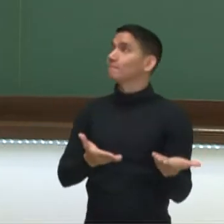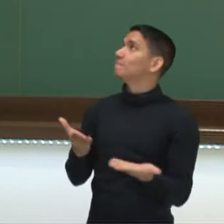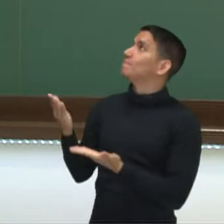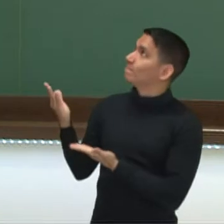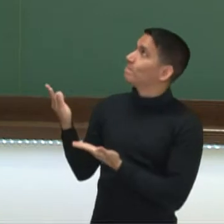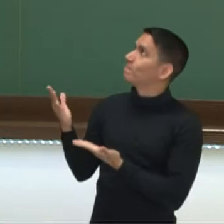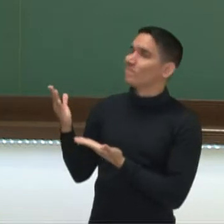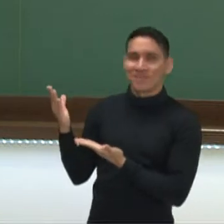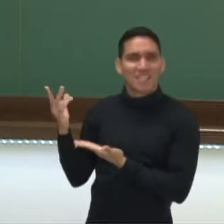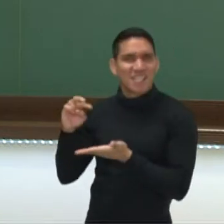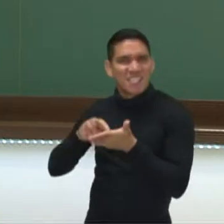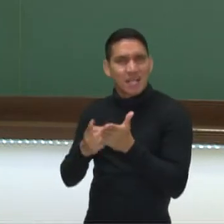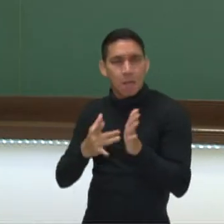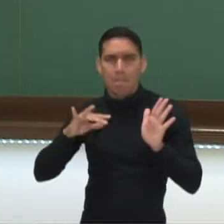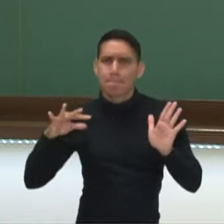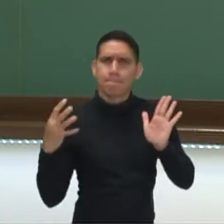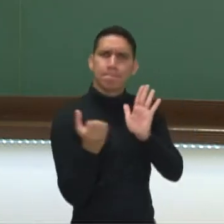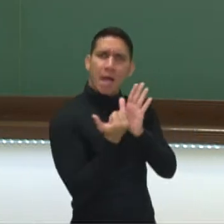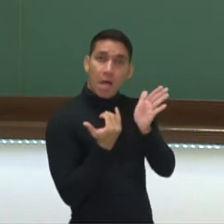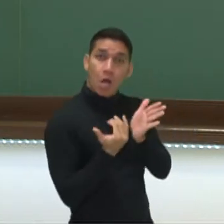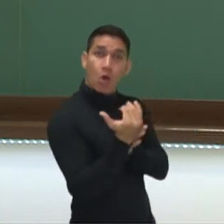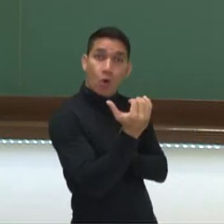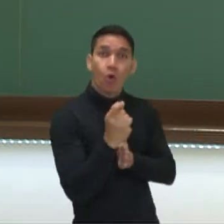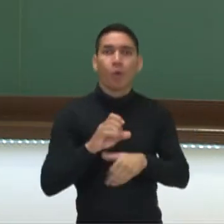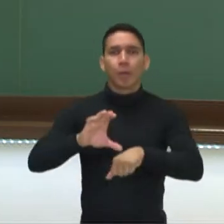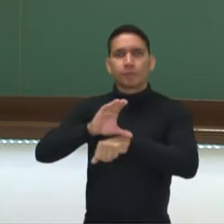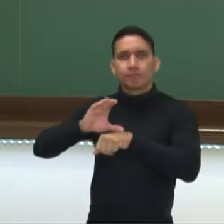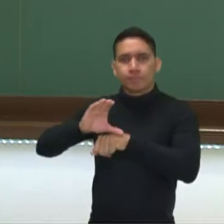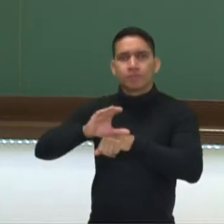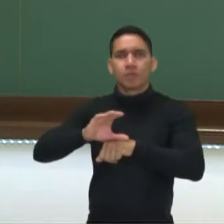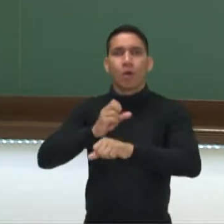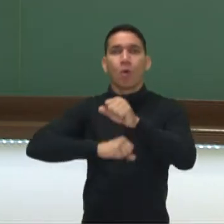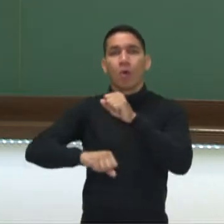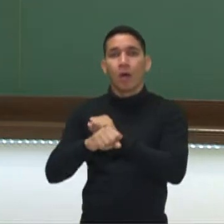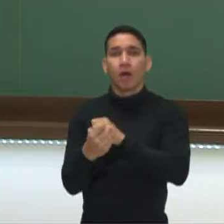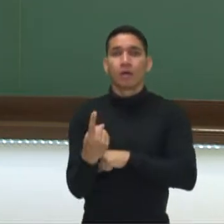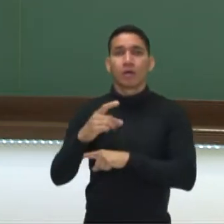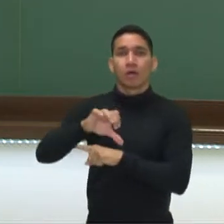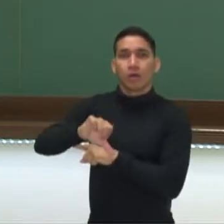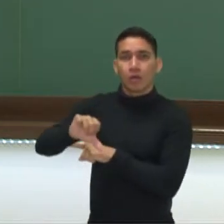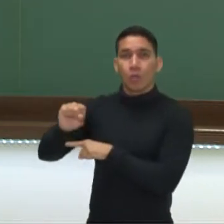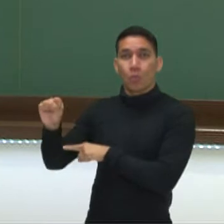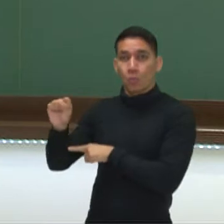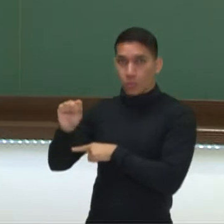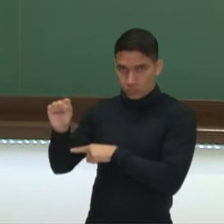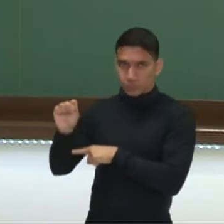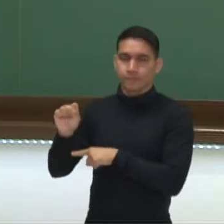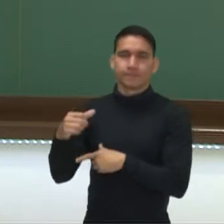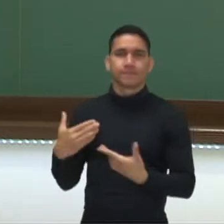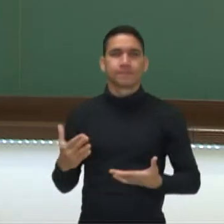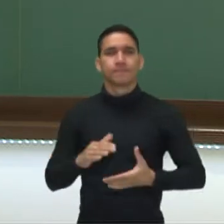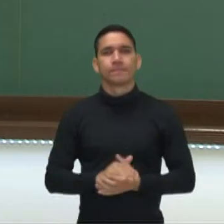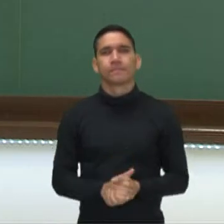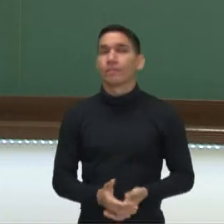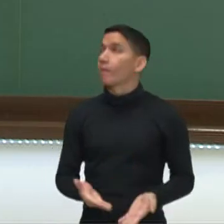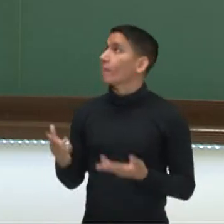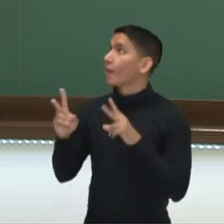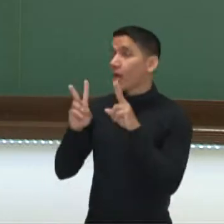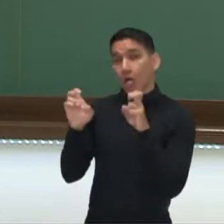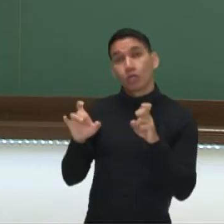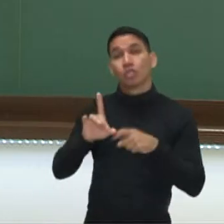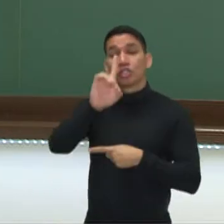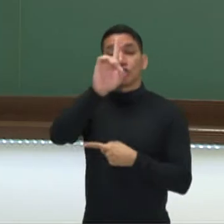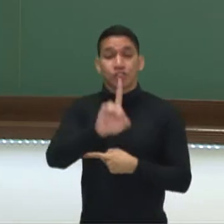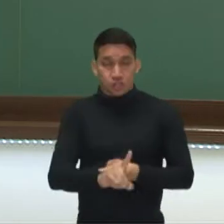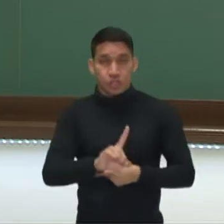marcando o início dessa Constituição Federal a partir do ano de 1988. Bom, gente, sobre direito